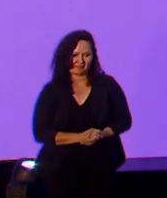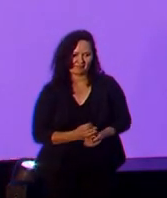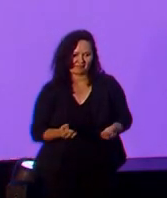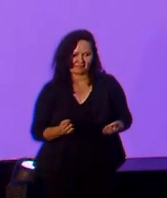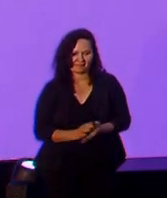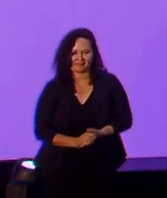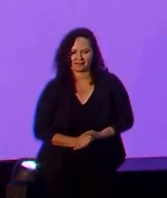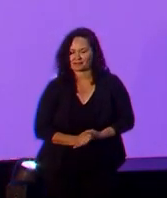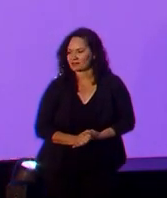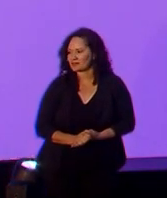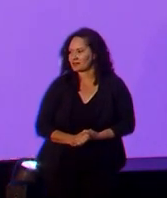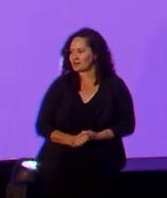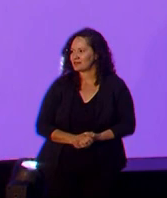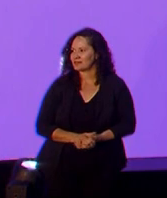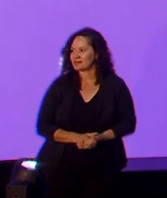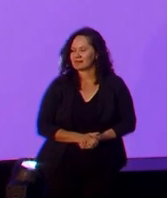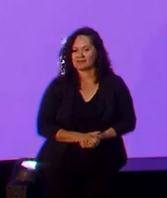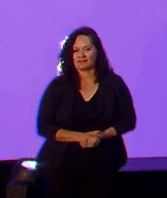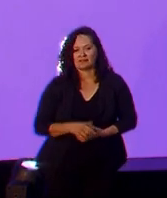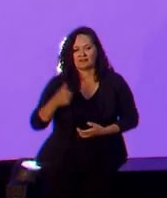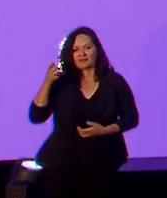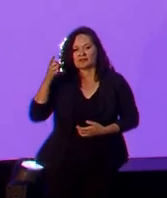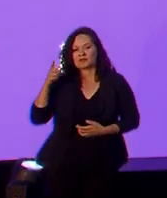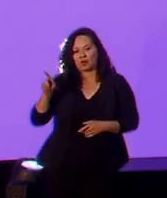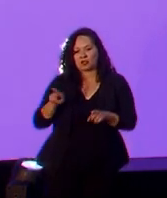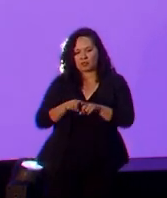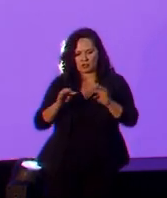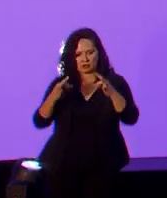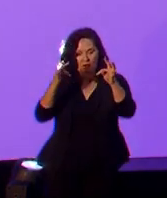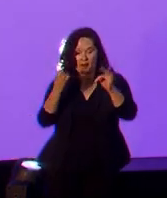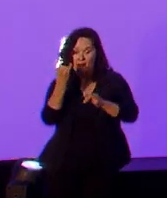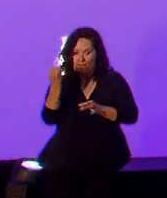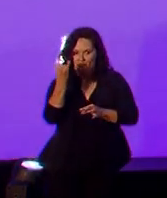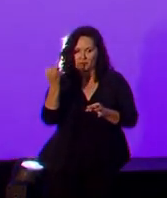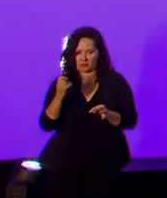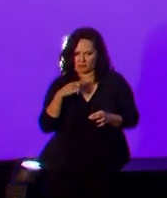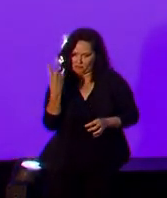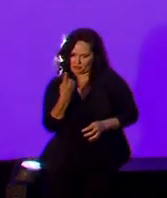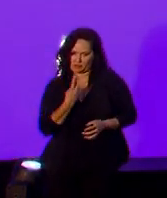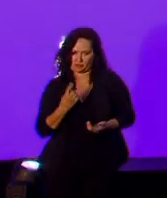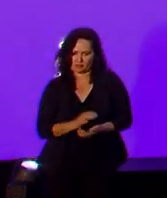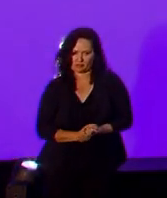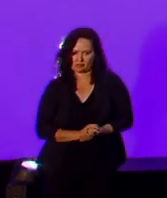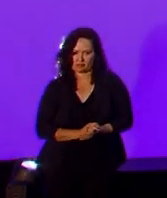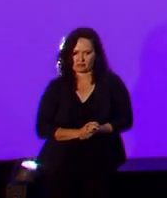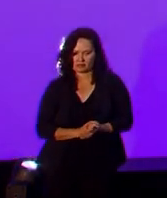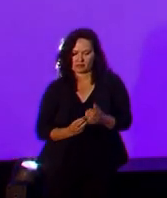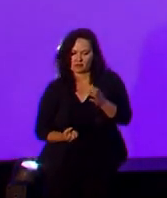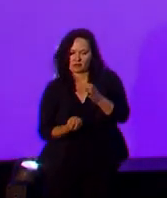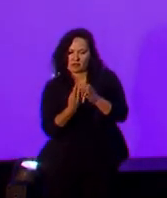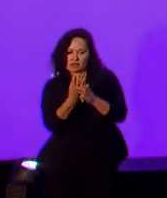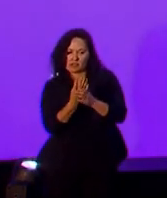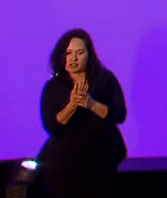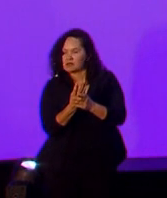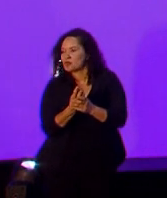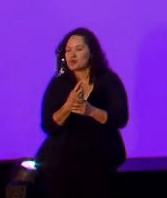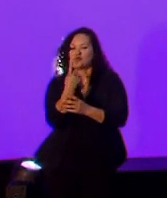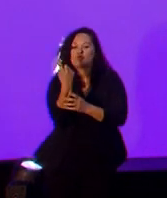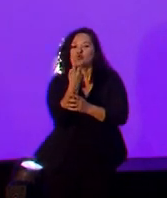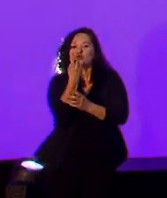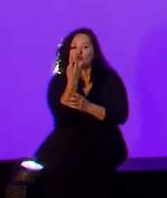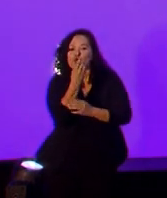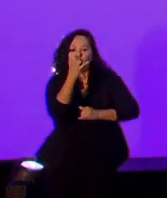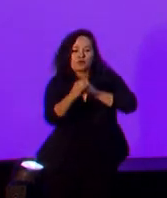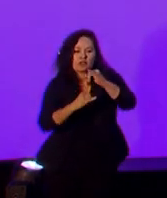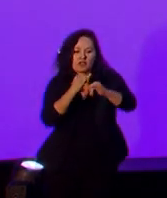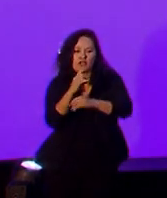Bom, outra solução tecnológica muito importante para a gente foi a implementação do login único. Então,